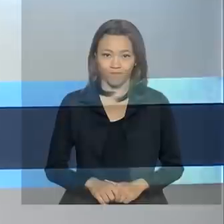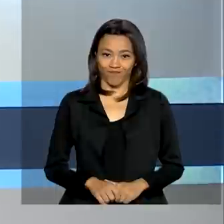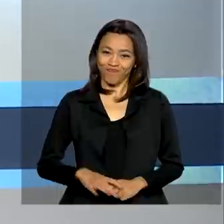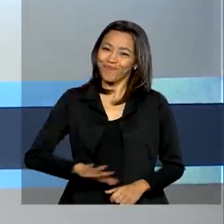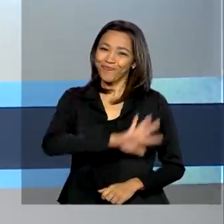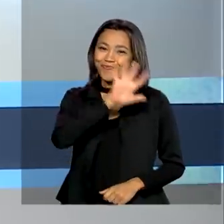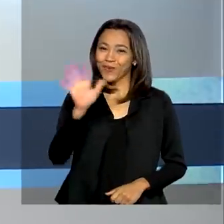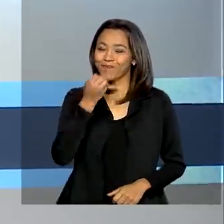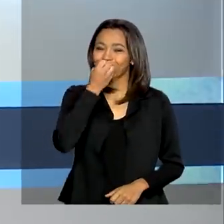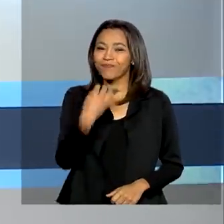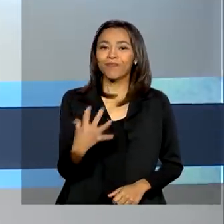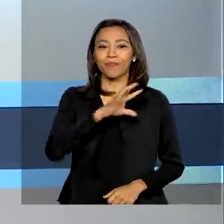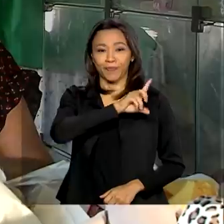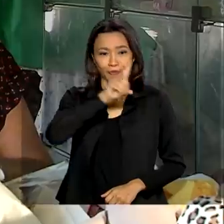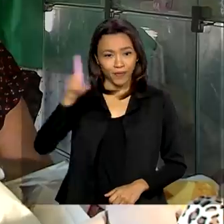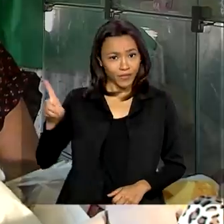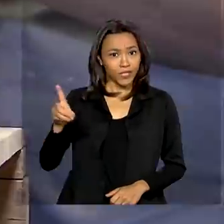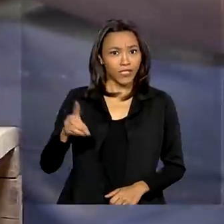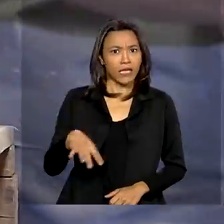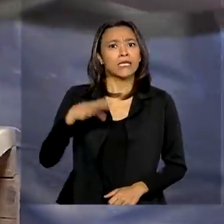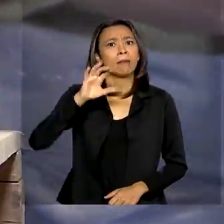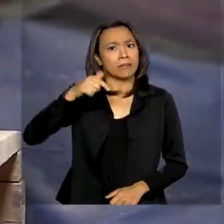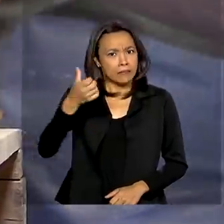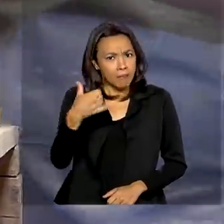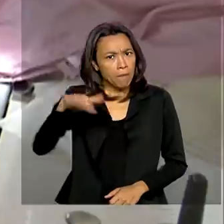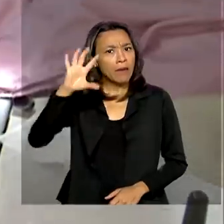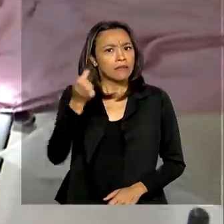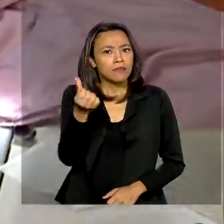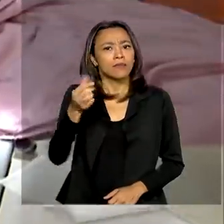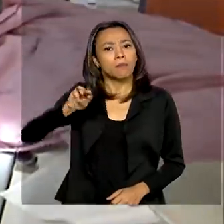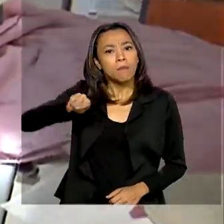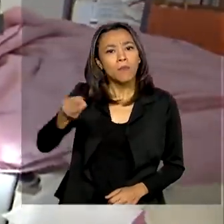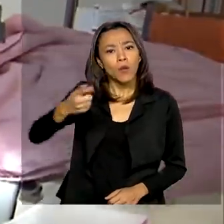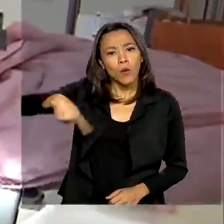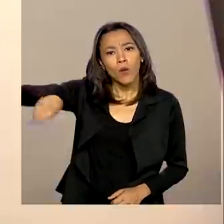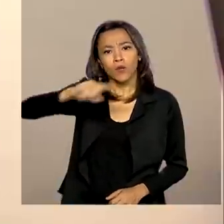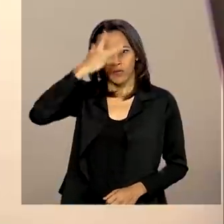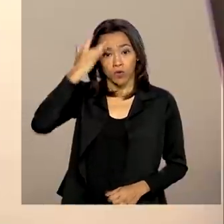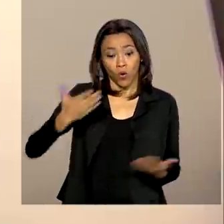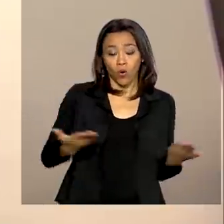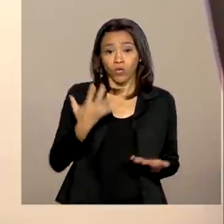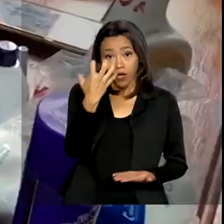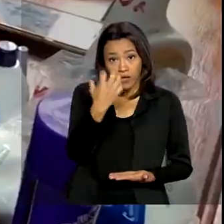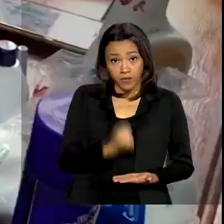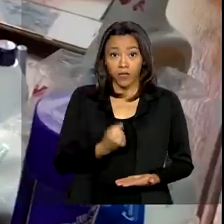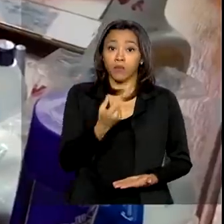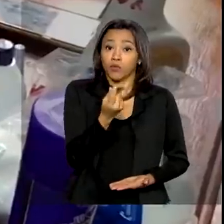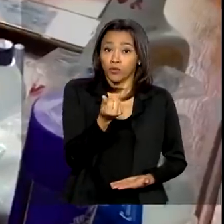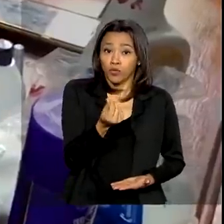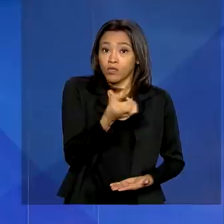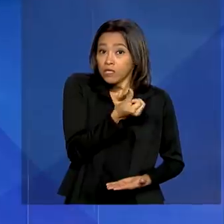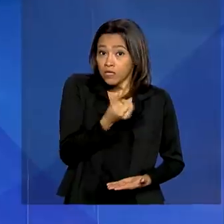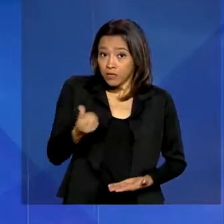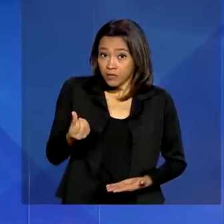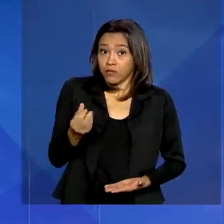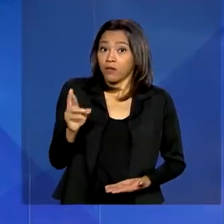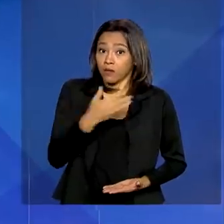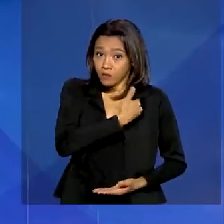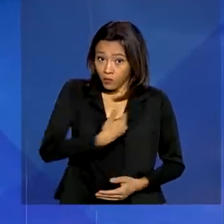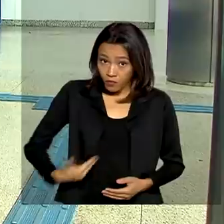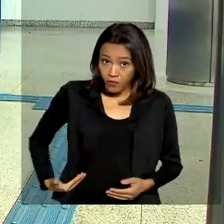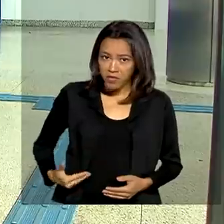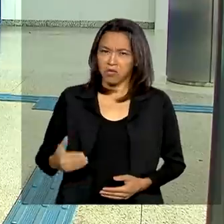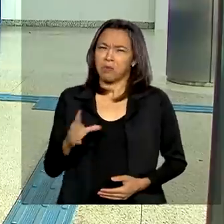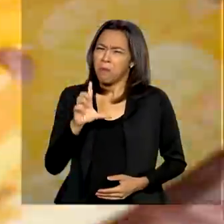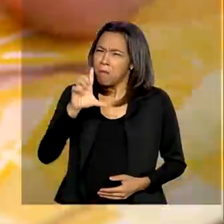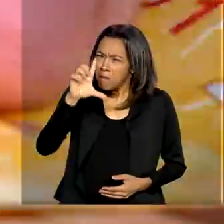Olá, bom dia! Mais 6 milhões de pessoas recebem hoje o auxílio emergencial de 600 reais. Em menos